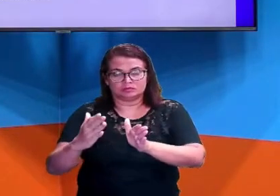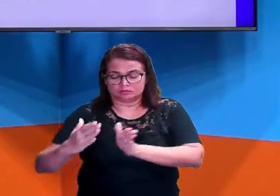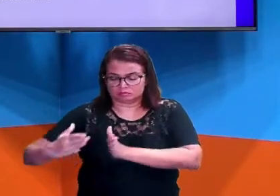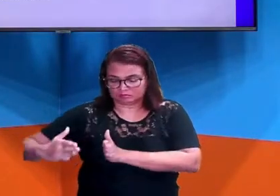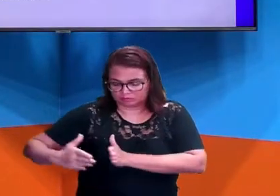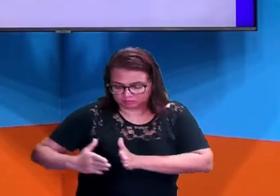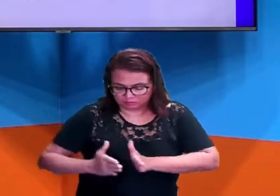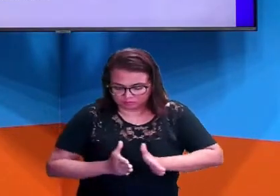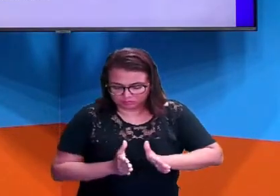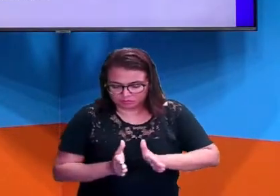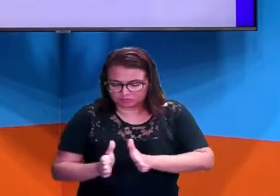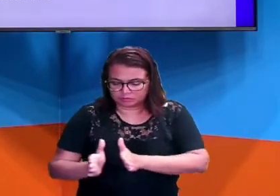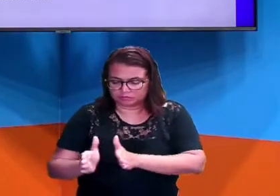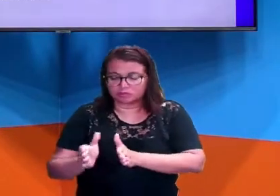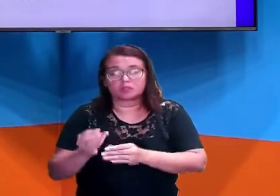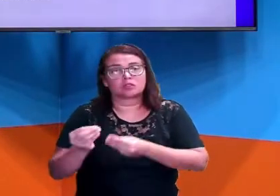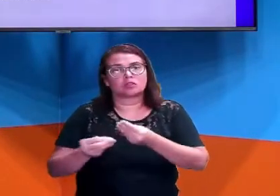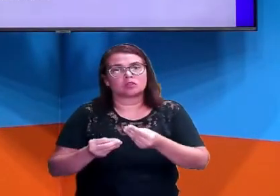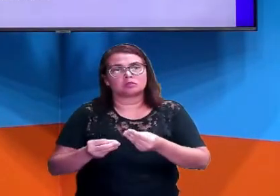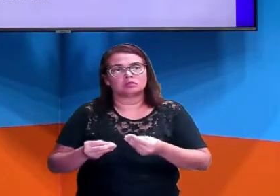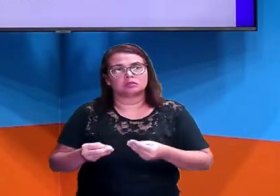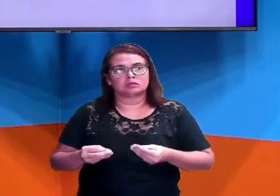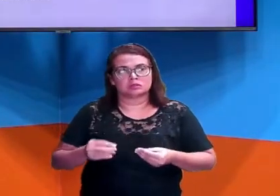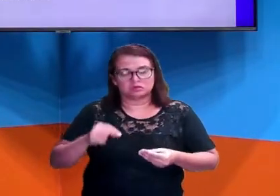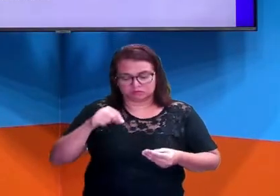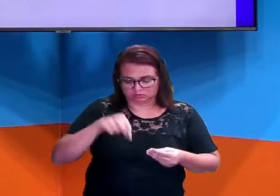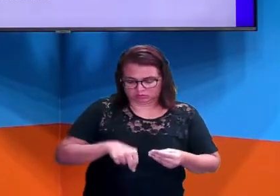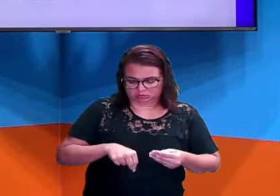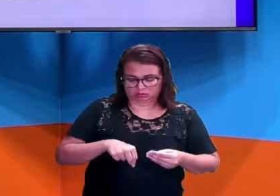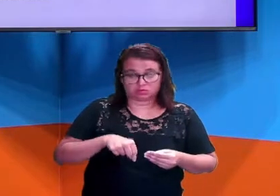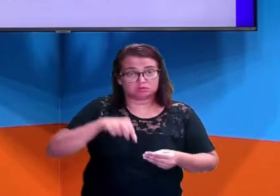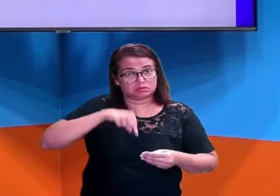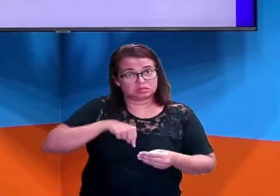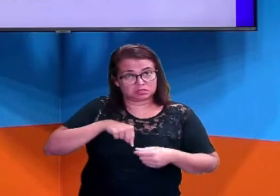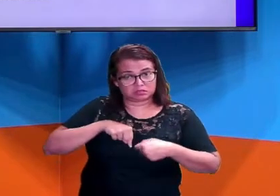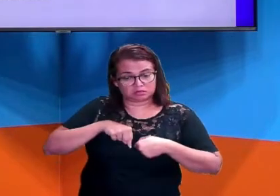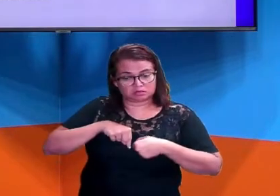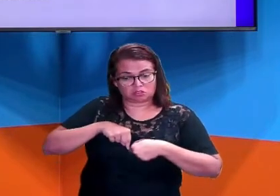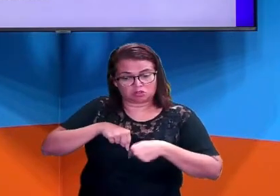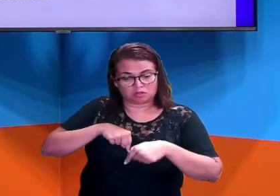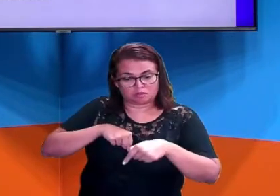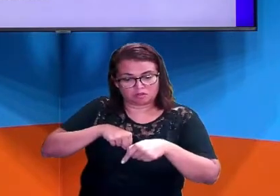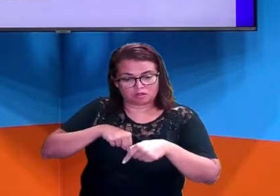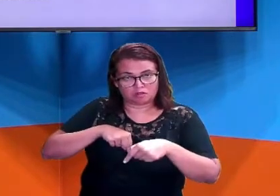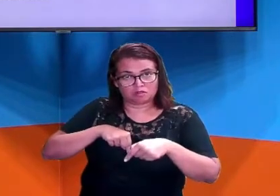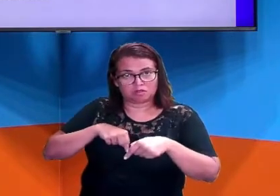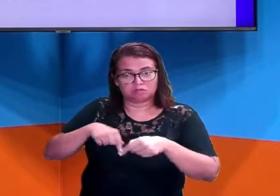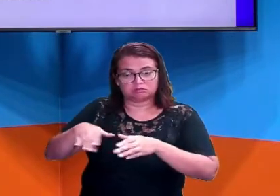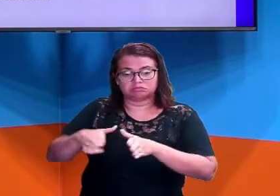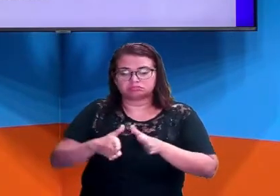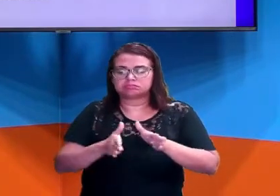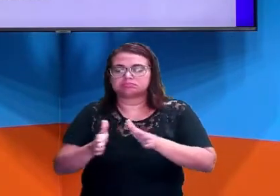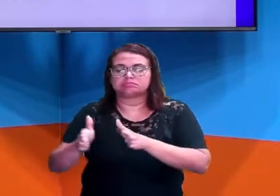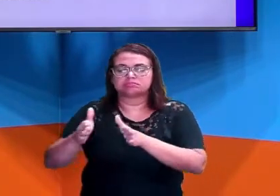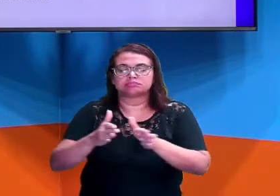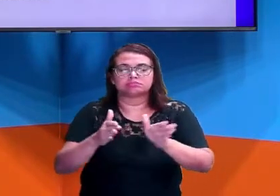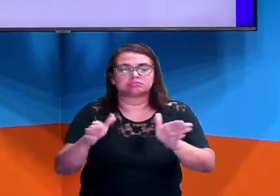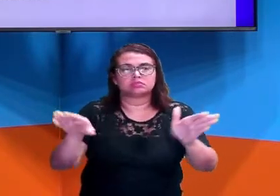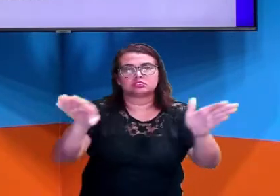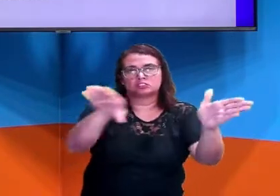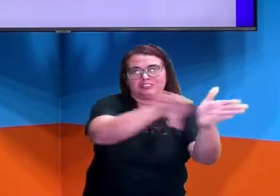uma sucessão de pontos. Desde o ponto de partida até um ponto de chegada.